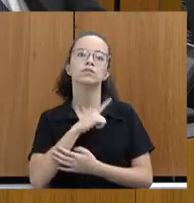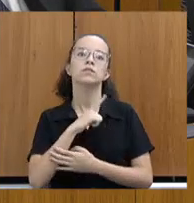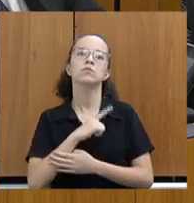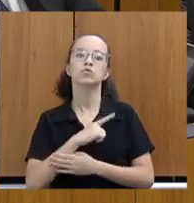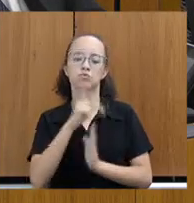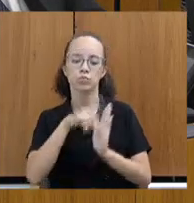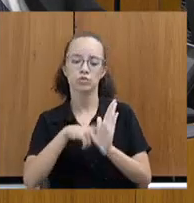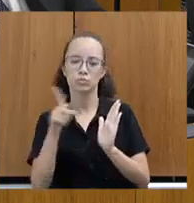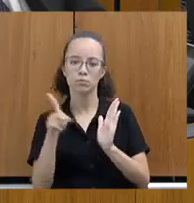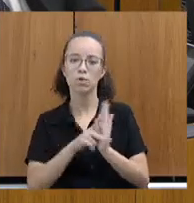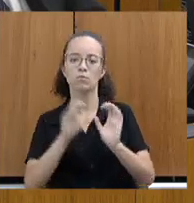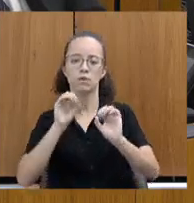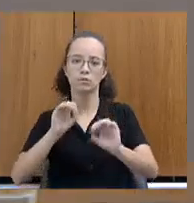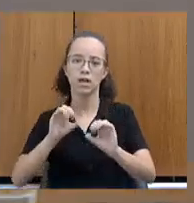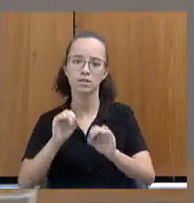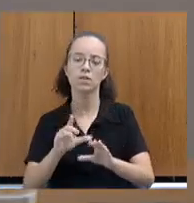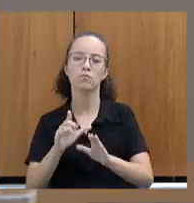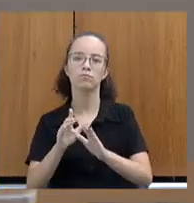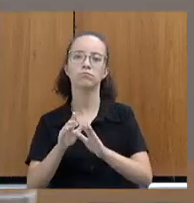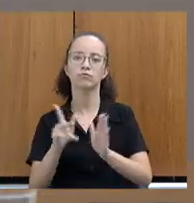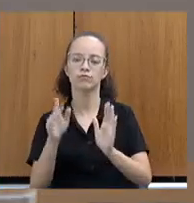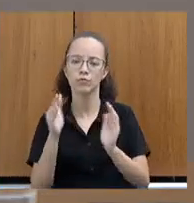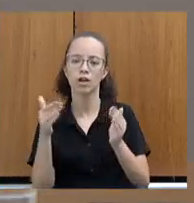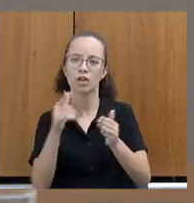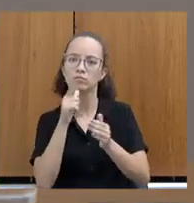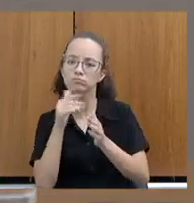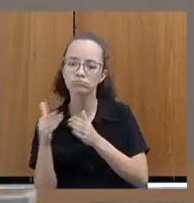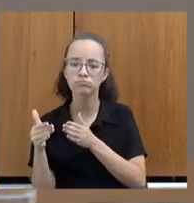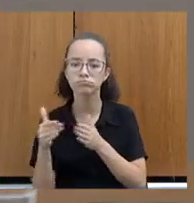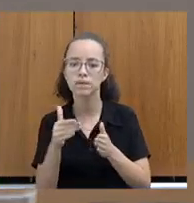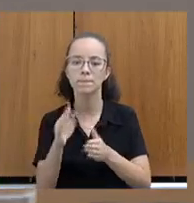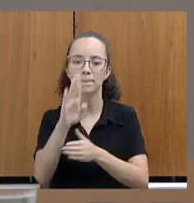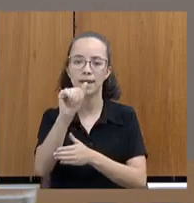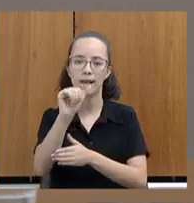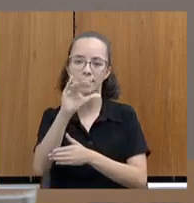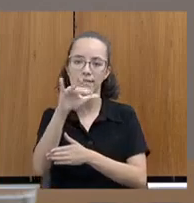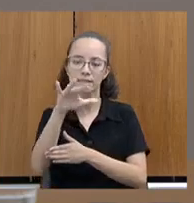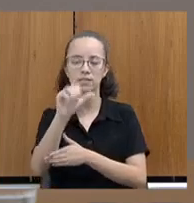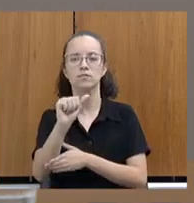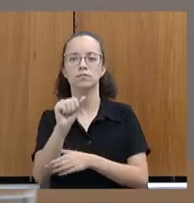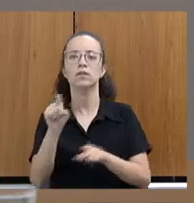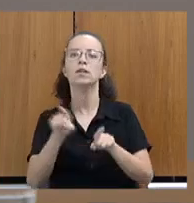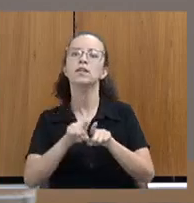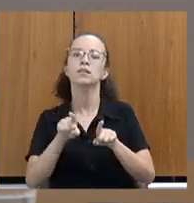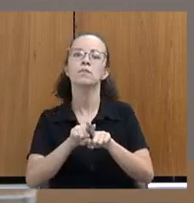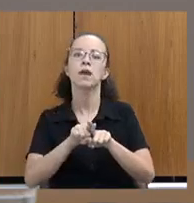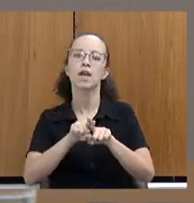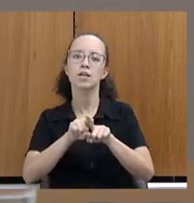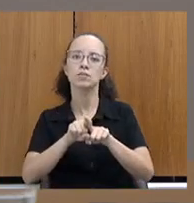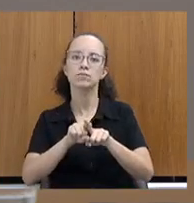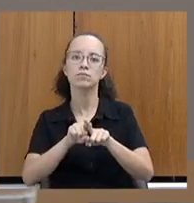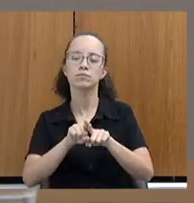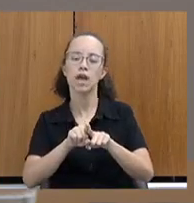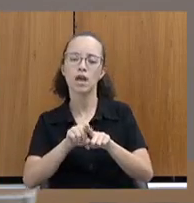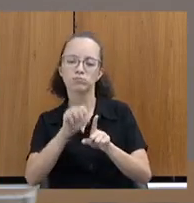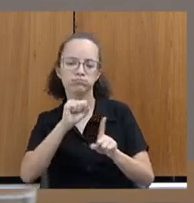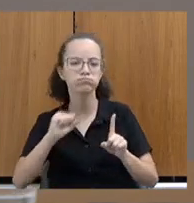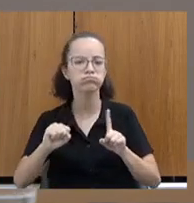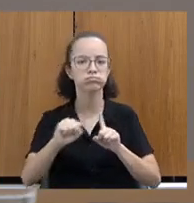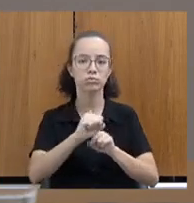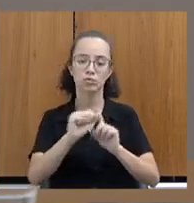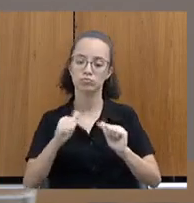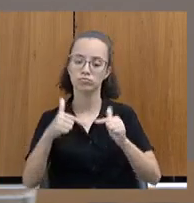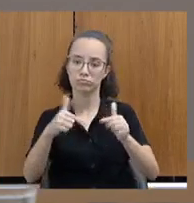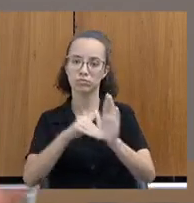educação profissional de ambacia, já com ordem de serviço, e fortalecimento dos serviços sócio-assistenciais municipais. Já temos ordem de